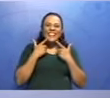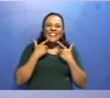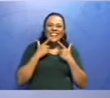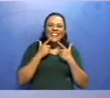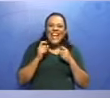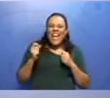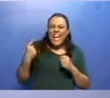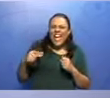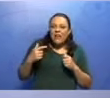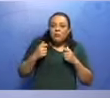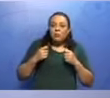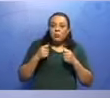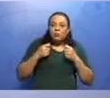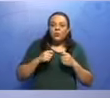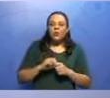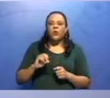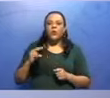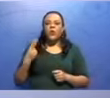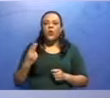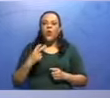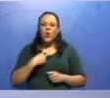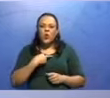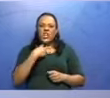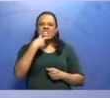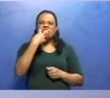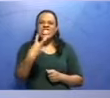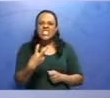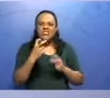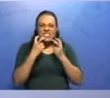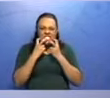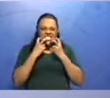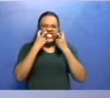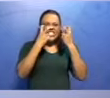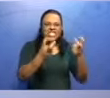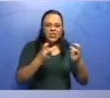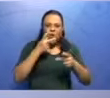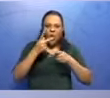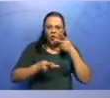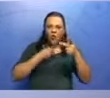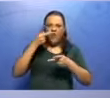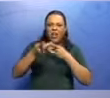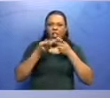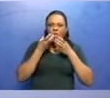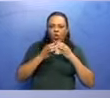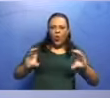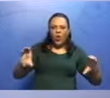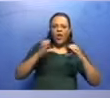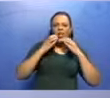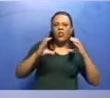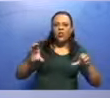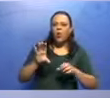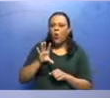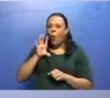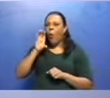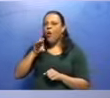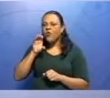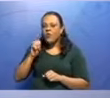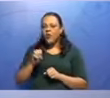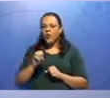soluçar. Ou então, voz, por exemplo, ele gritou, ele falou, ele cantou, rosnou, latiu, coaxar, né?